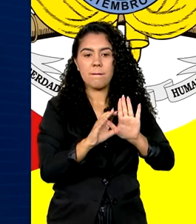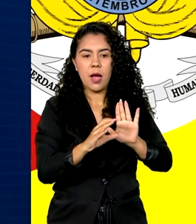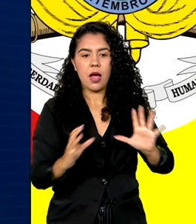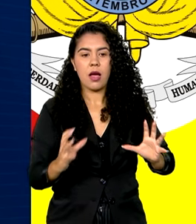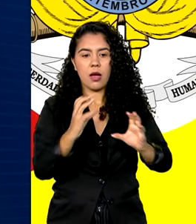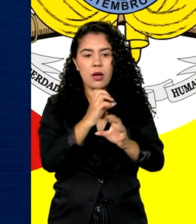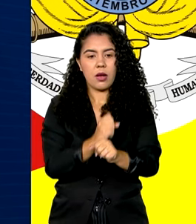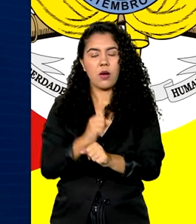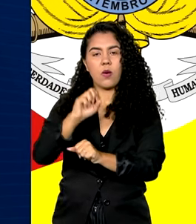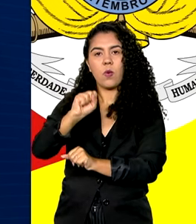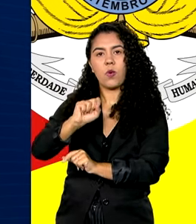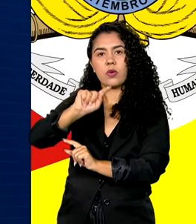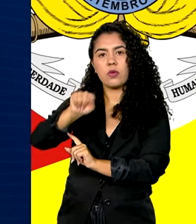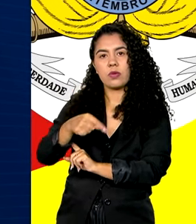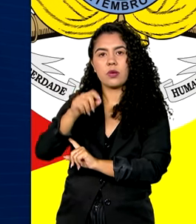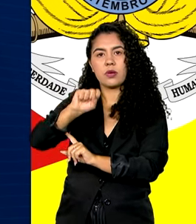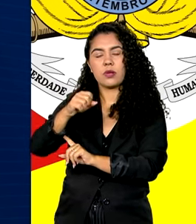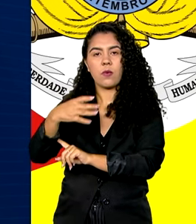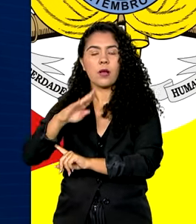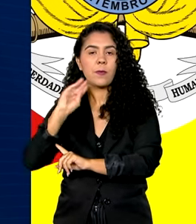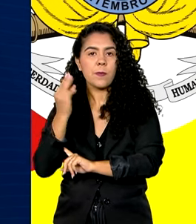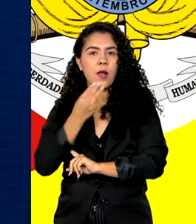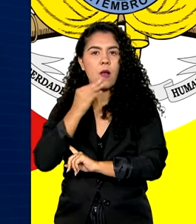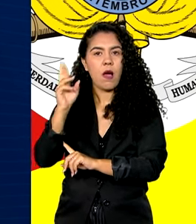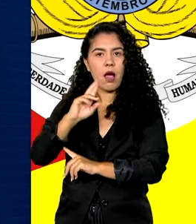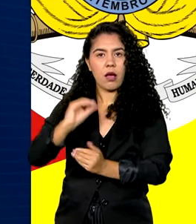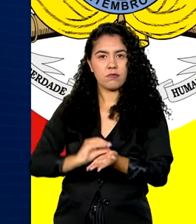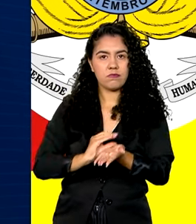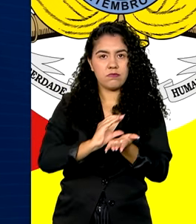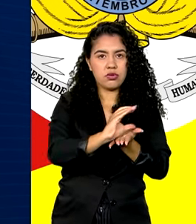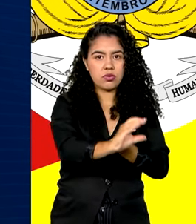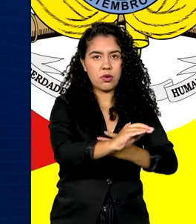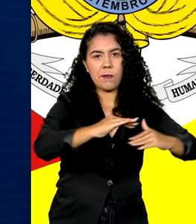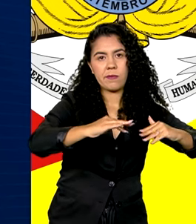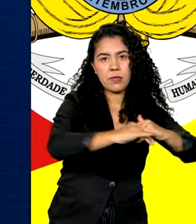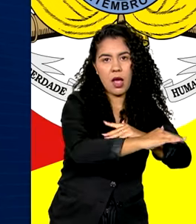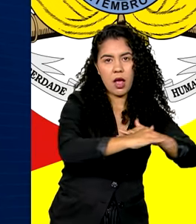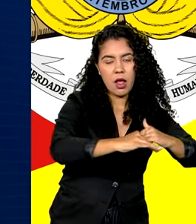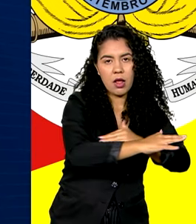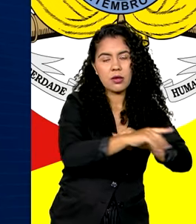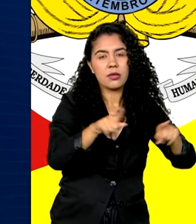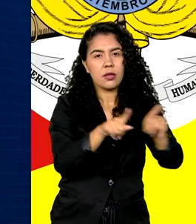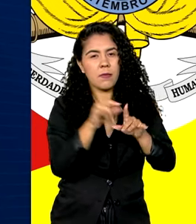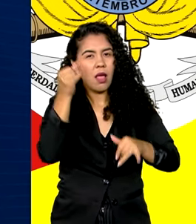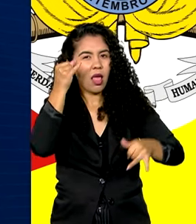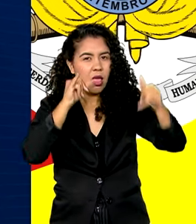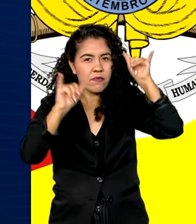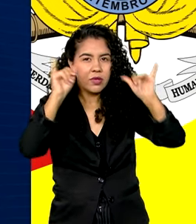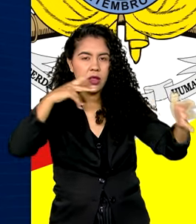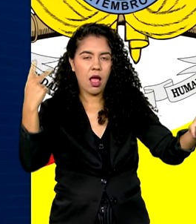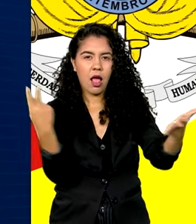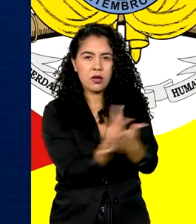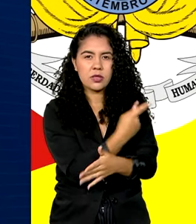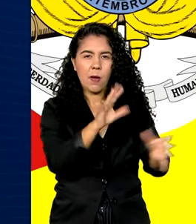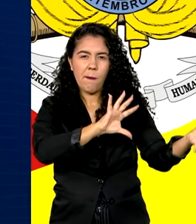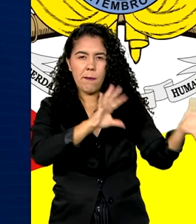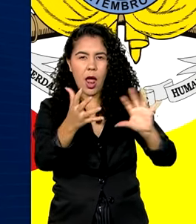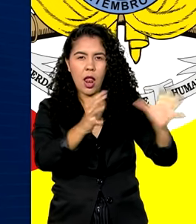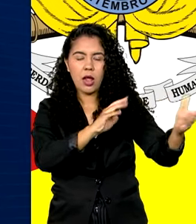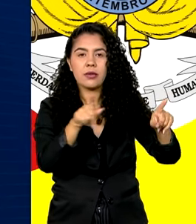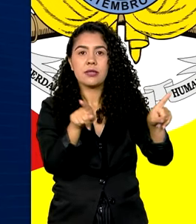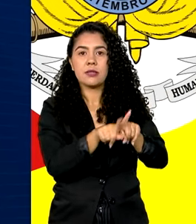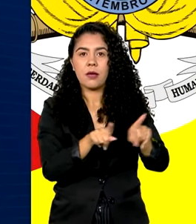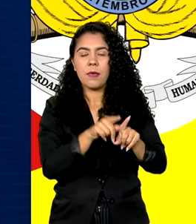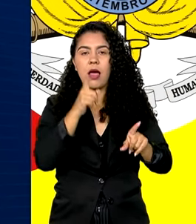840 milhões de reais para mobilidade urbana, prevenção de desastres e saneamento em